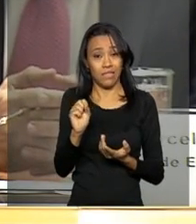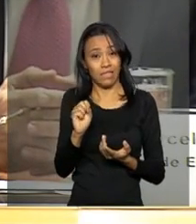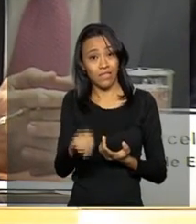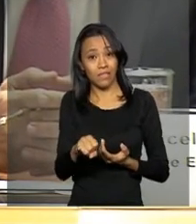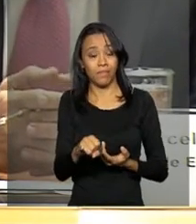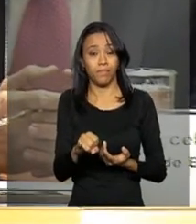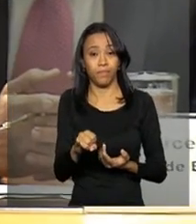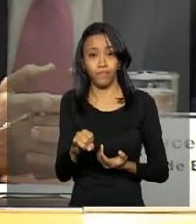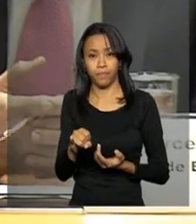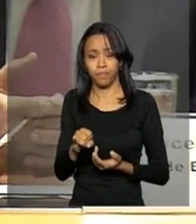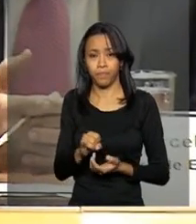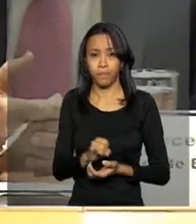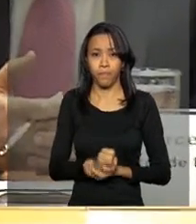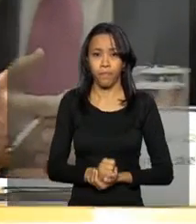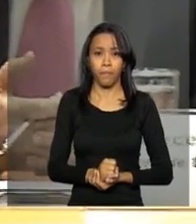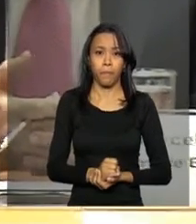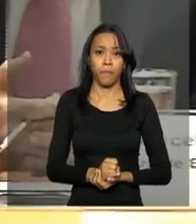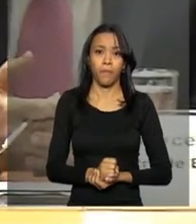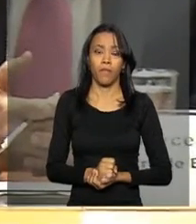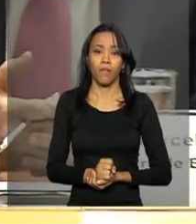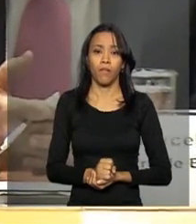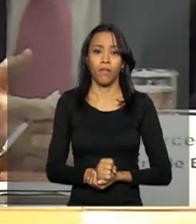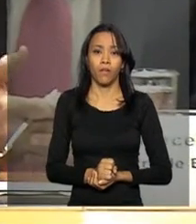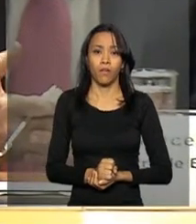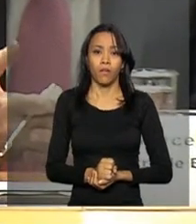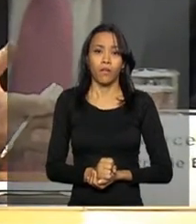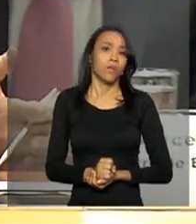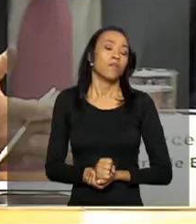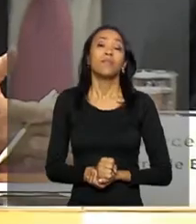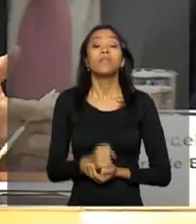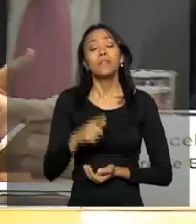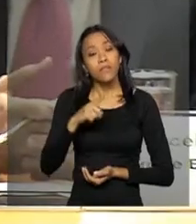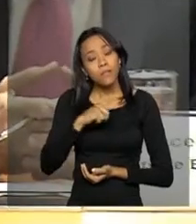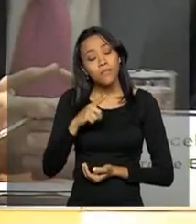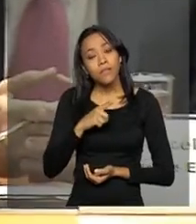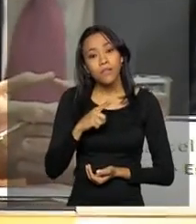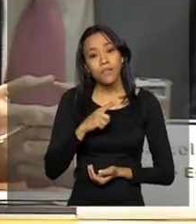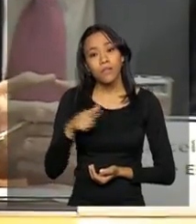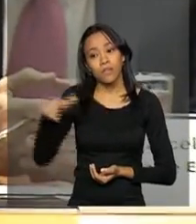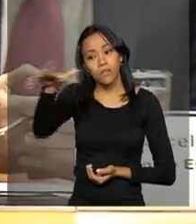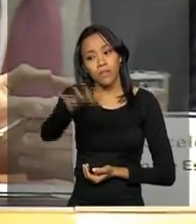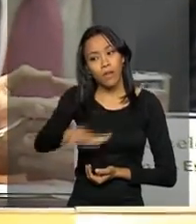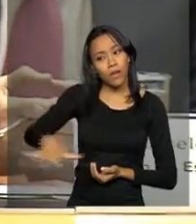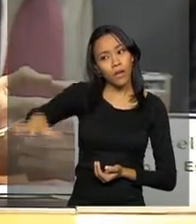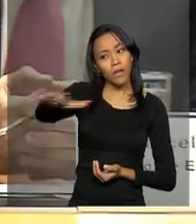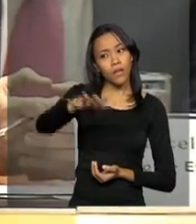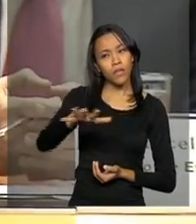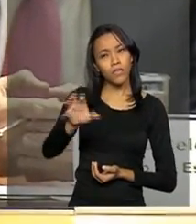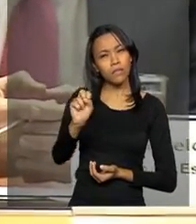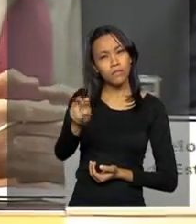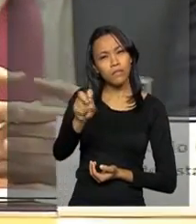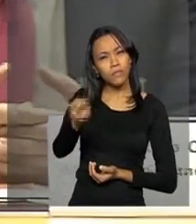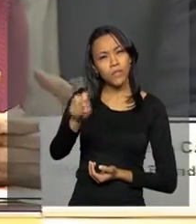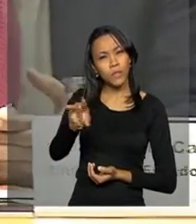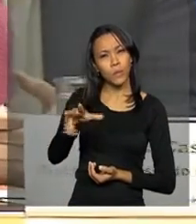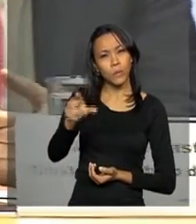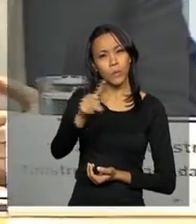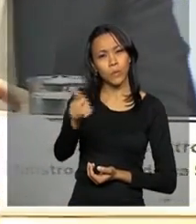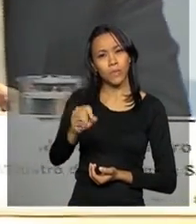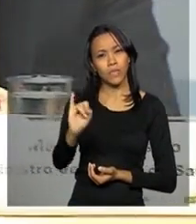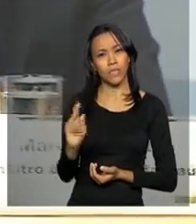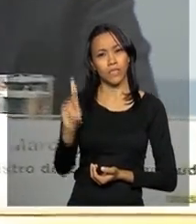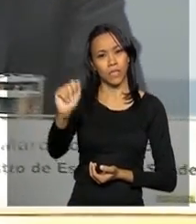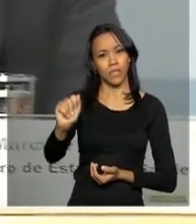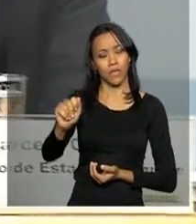que há fortes indícios de que a